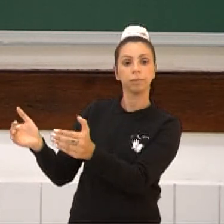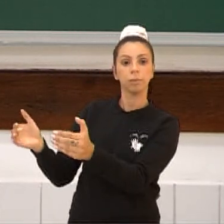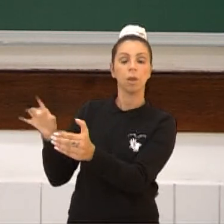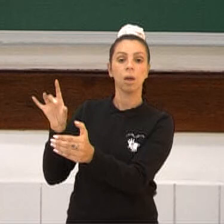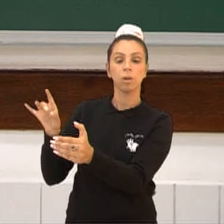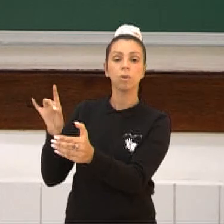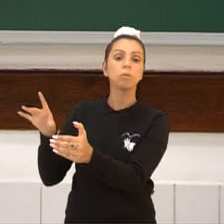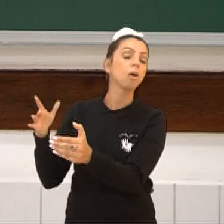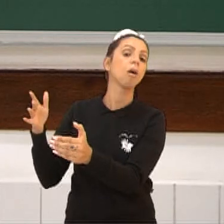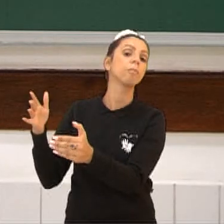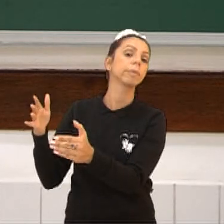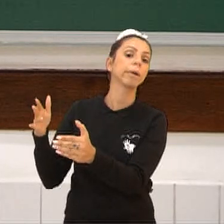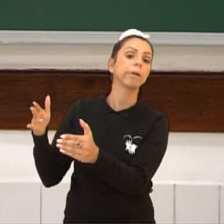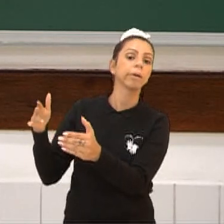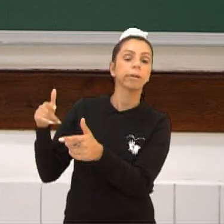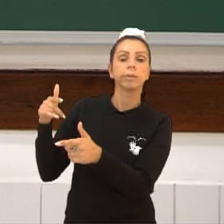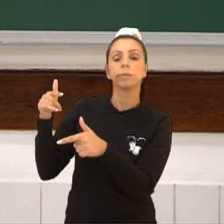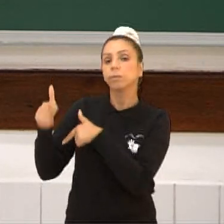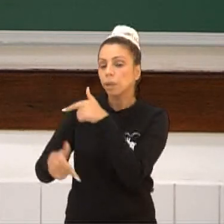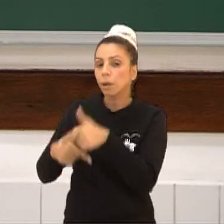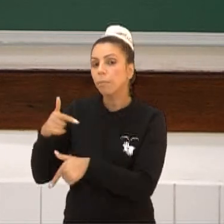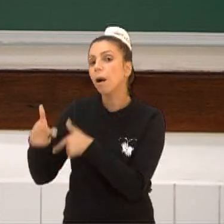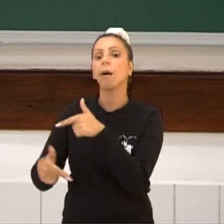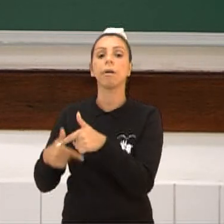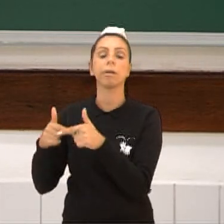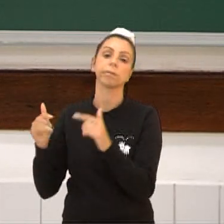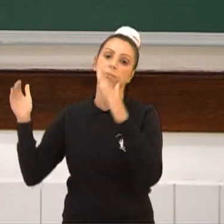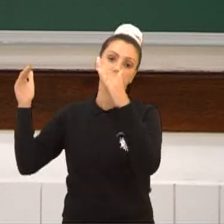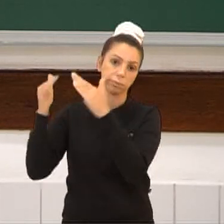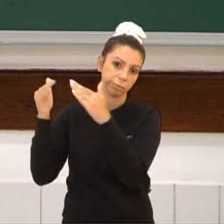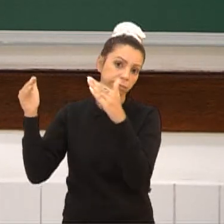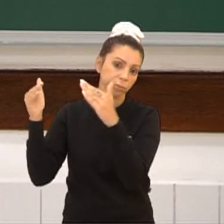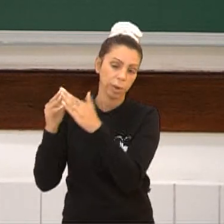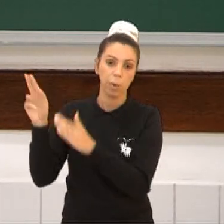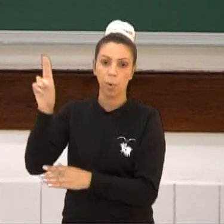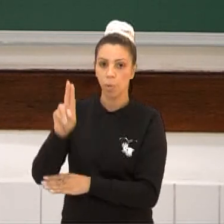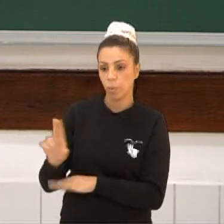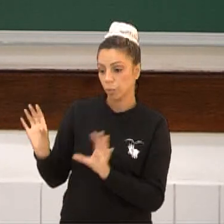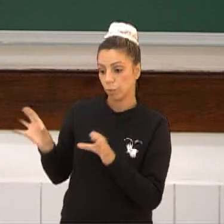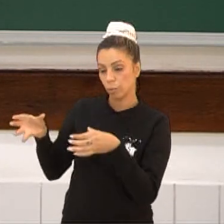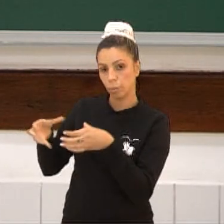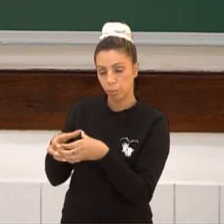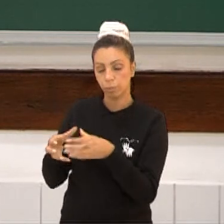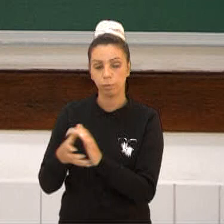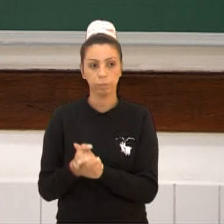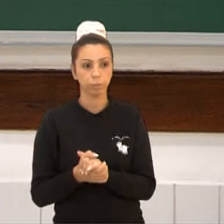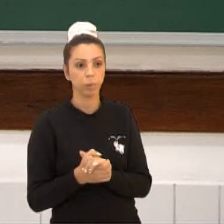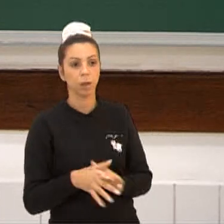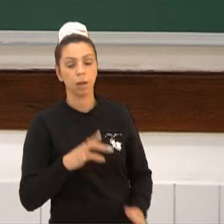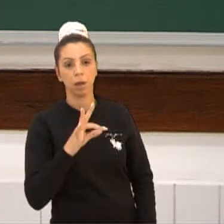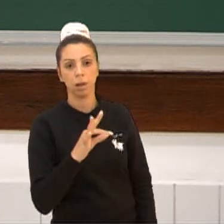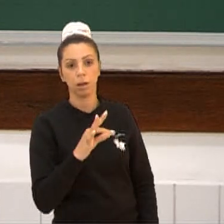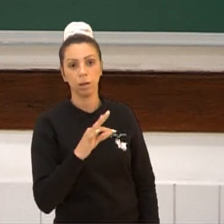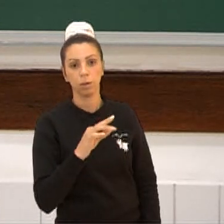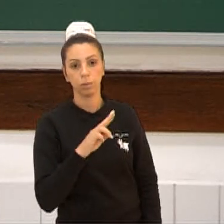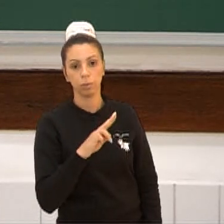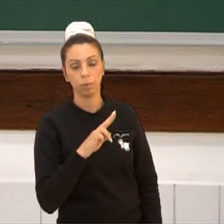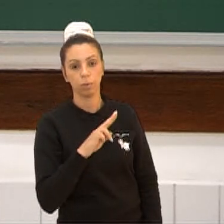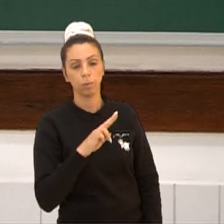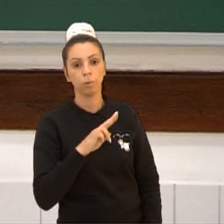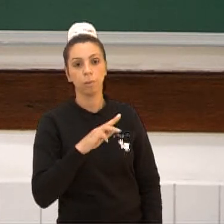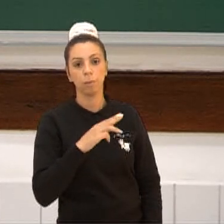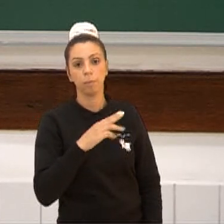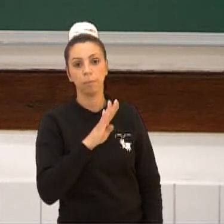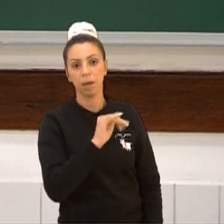ofício. É muito para a questão de trabalhos dentro de casa, para o uso da aldeia. E a plumaria, no caso, o uso de plumas,